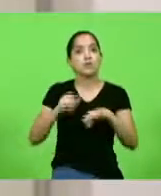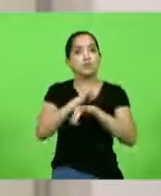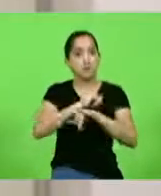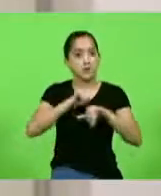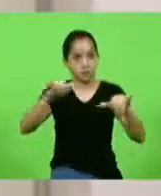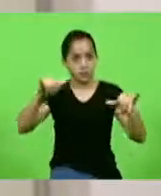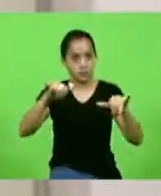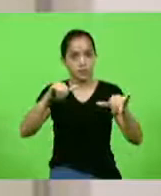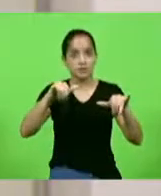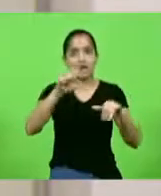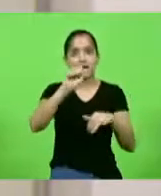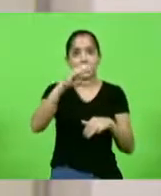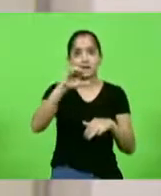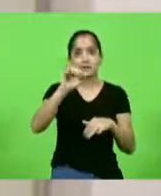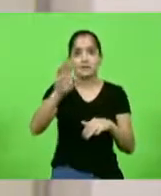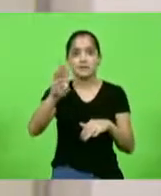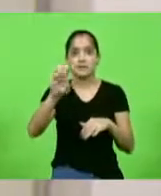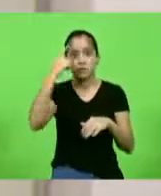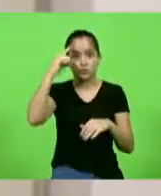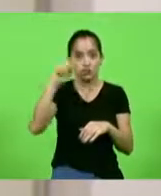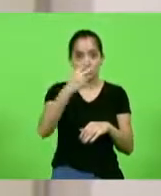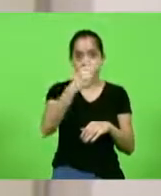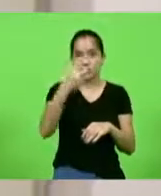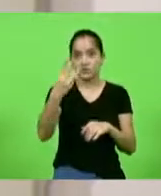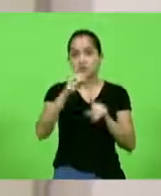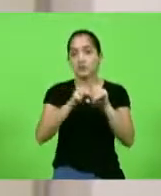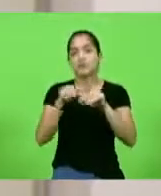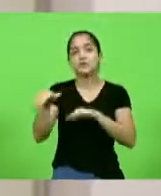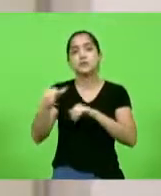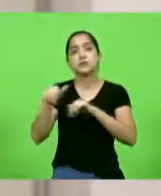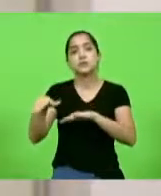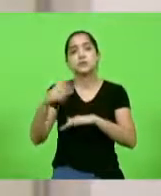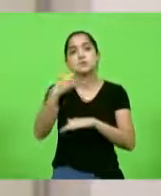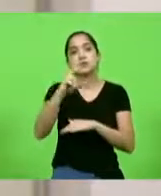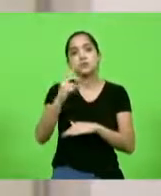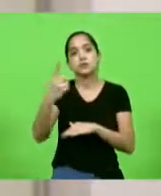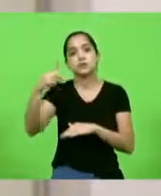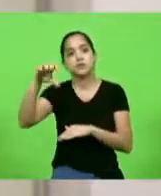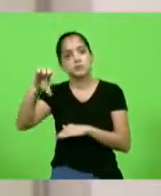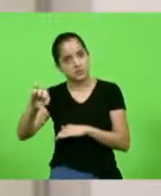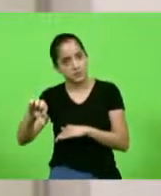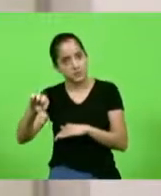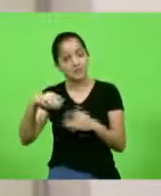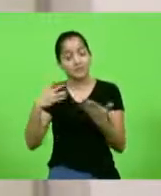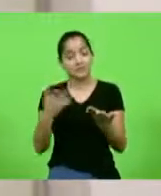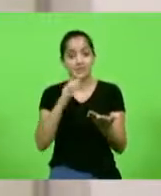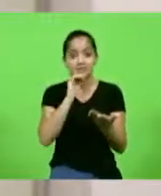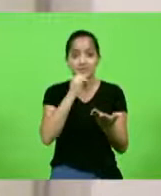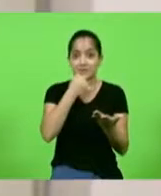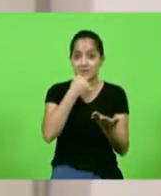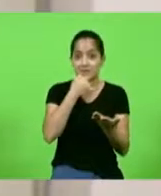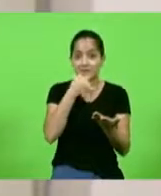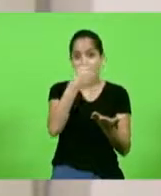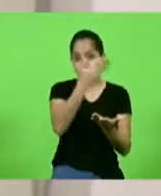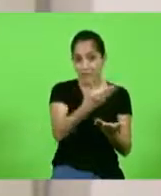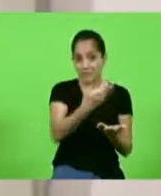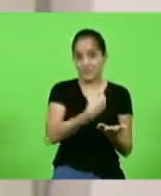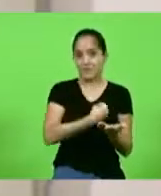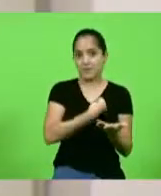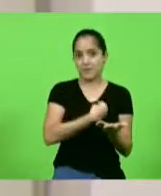CIB no dia 23 de setembro de 2019. Infelizmente, o senhor não estava lá naquele dia.